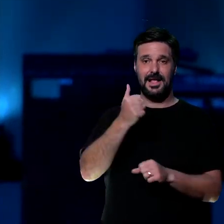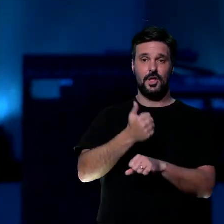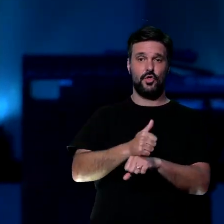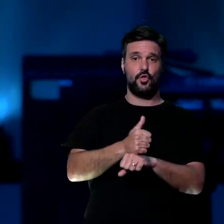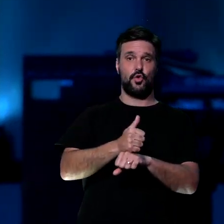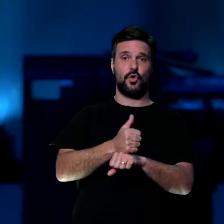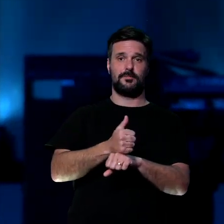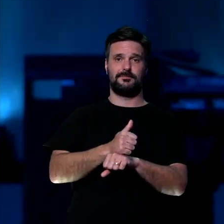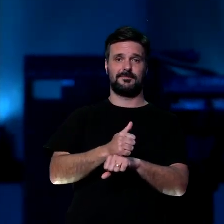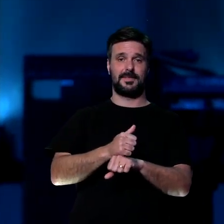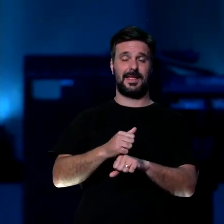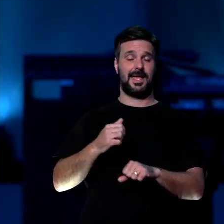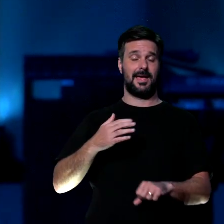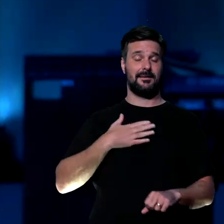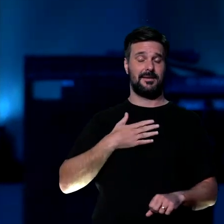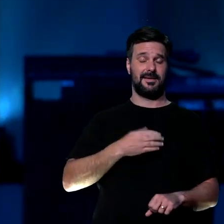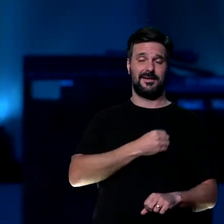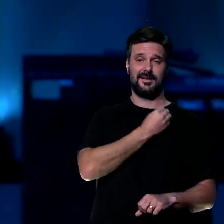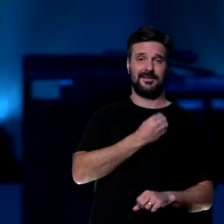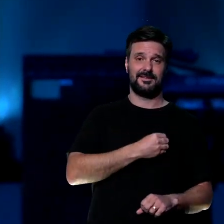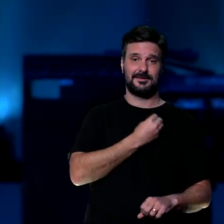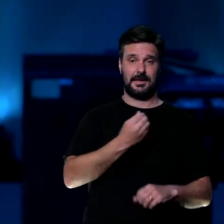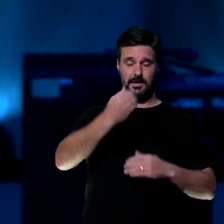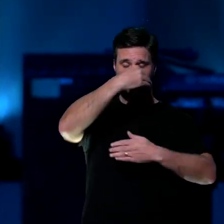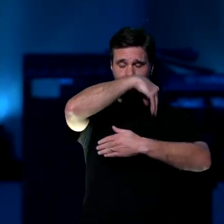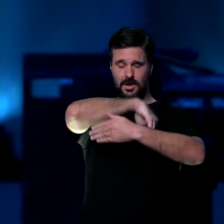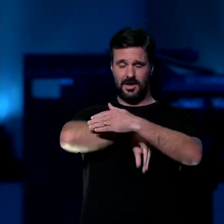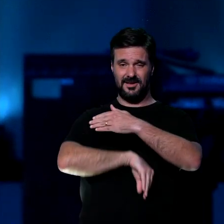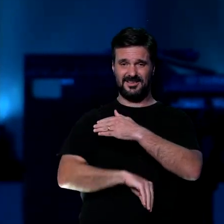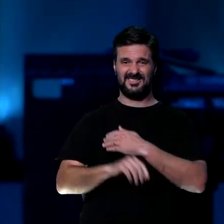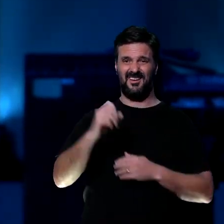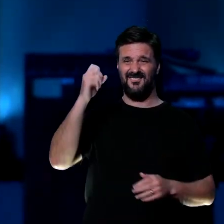afastar de algumas coisas, porque aqui dentro, está difícil,